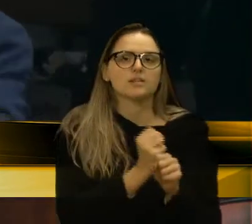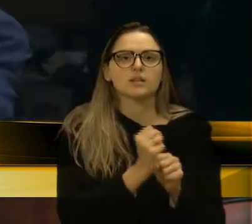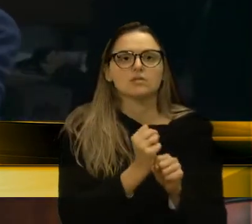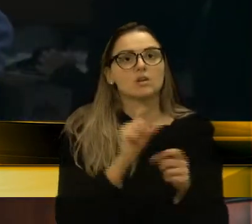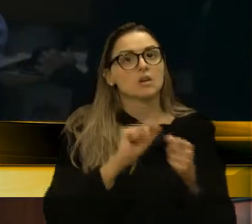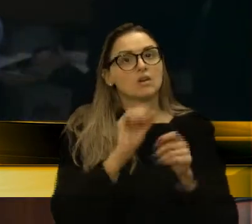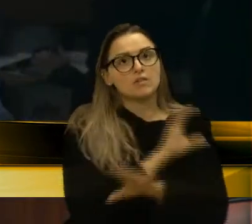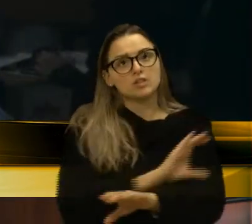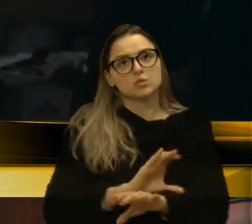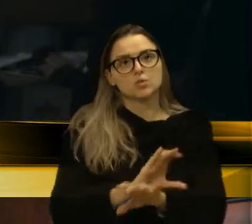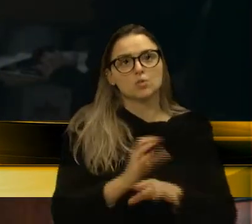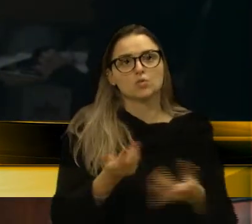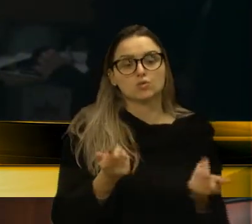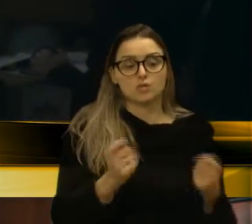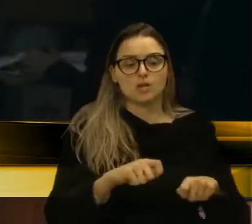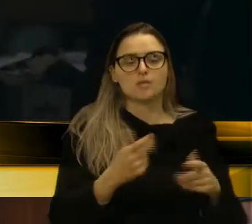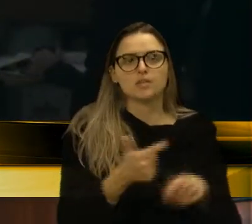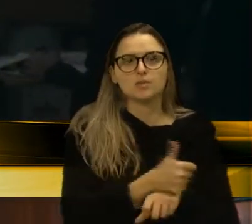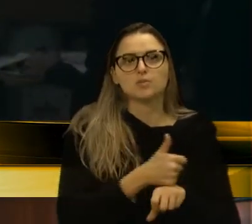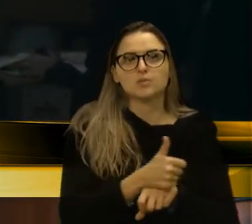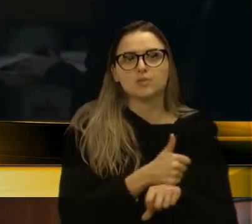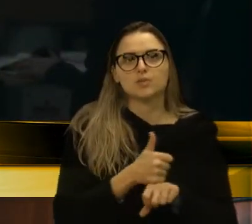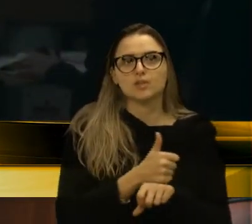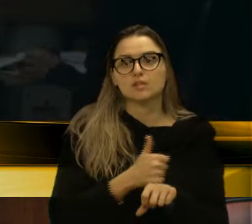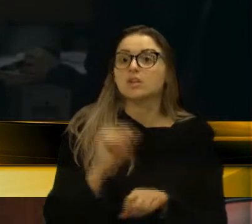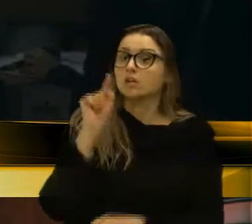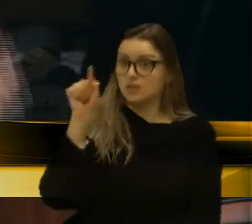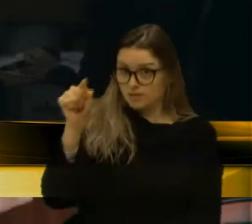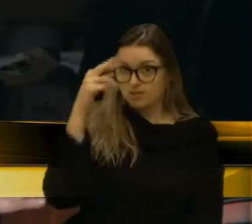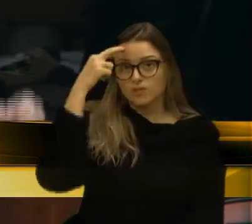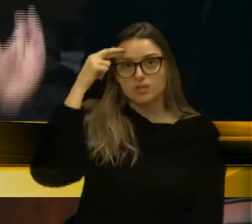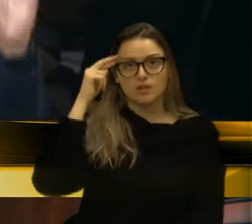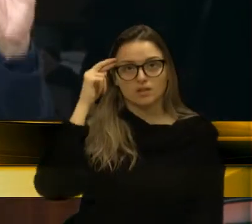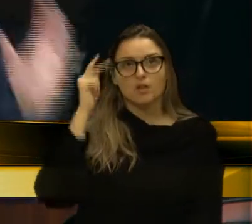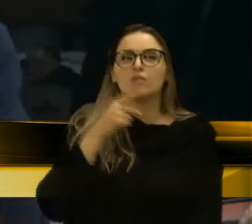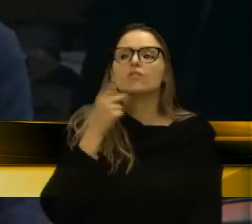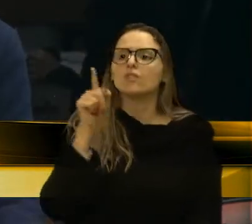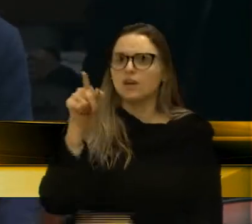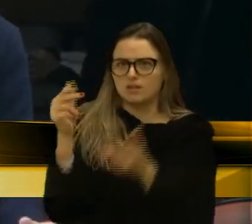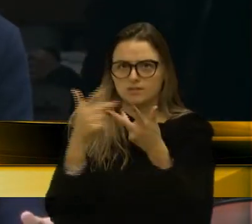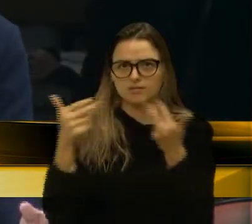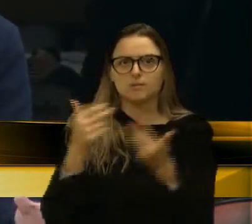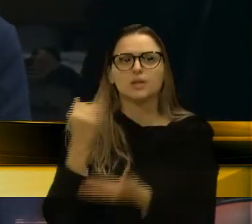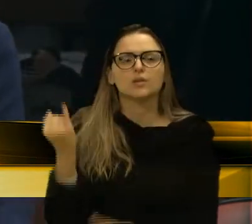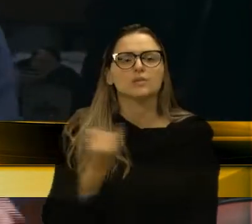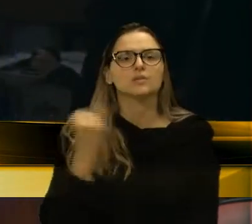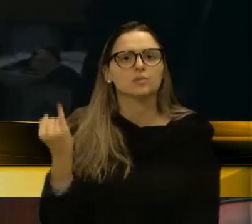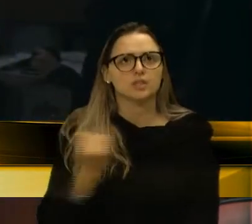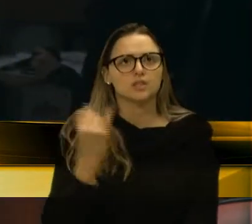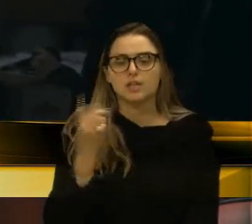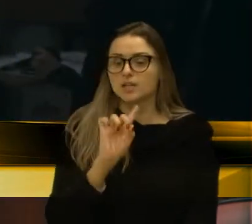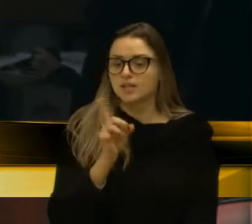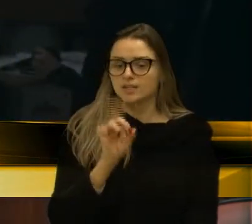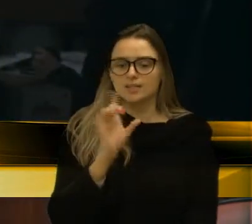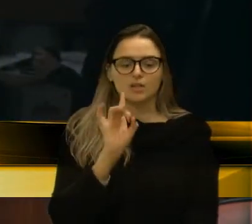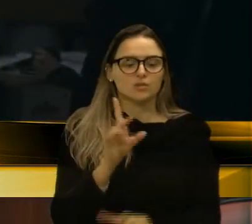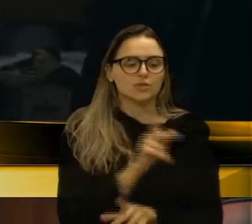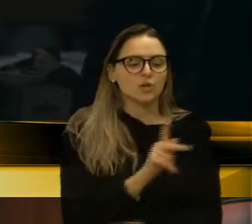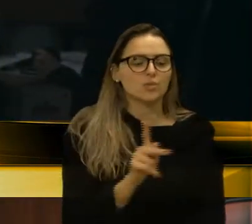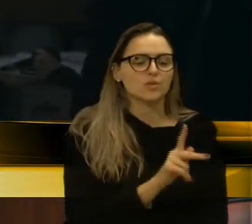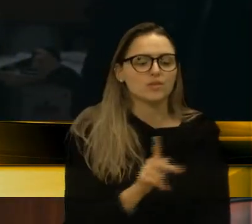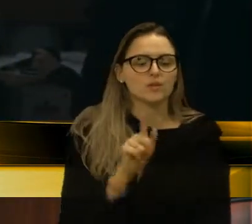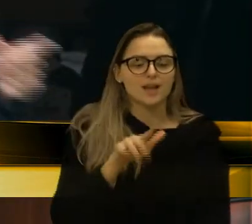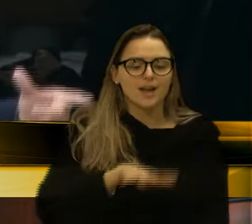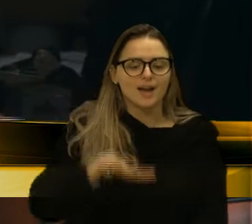curso de capacitação e vossa excelência traz à lume uma questão importante. Não é só os professores, é o ambiente